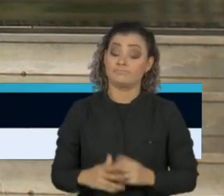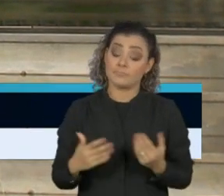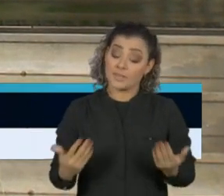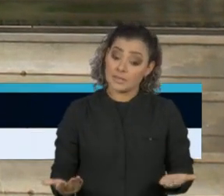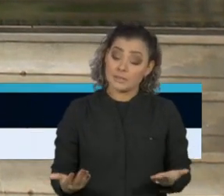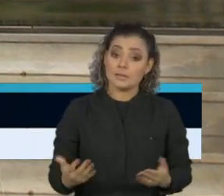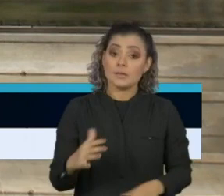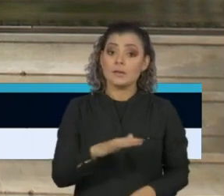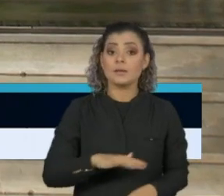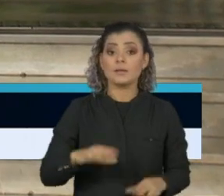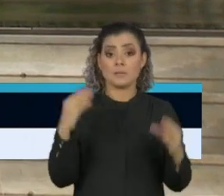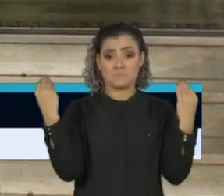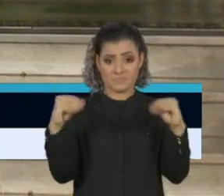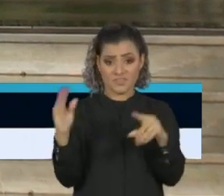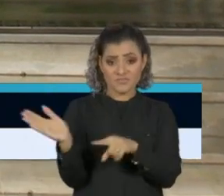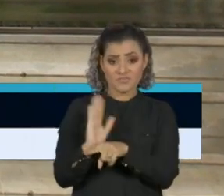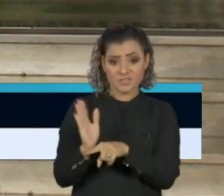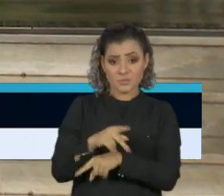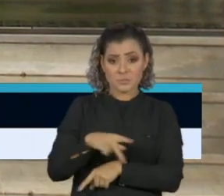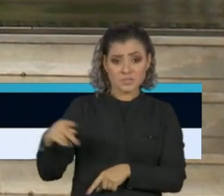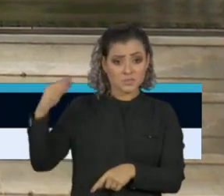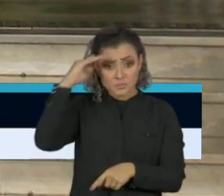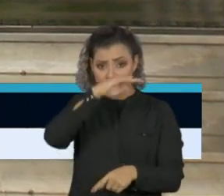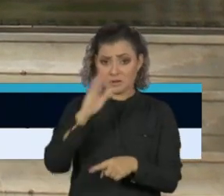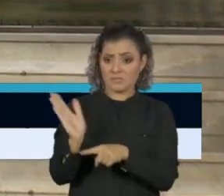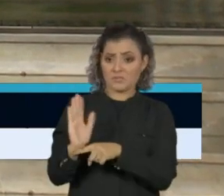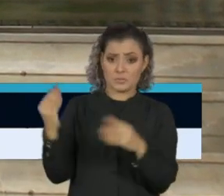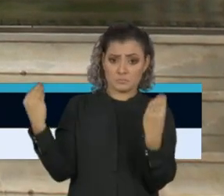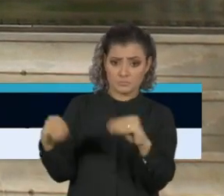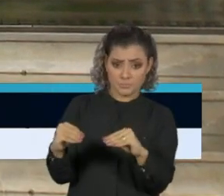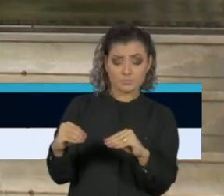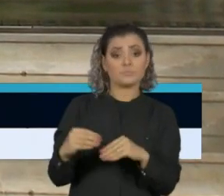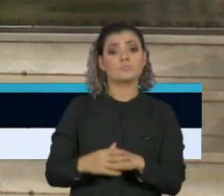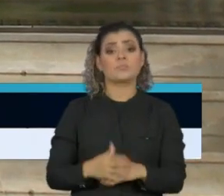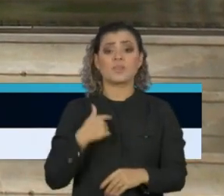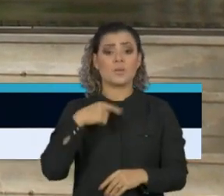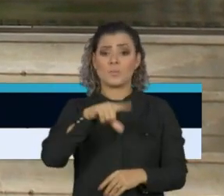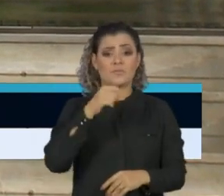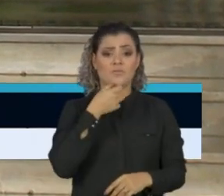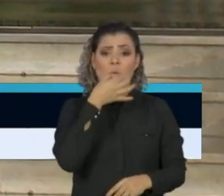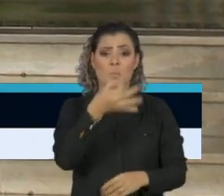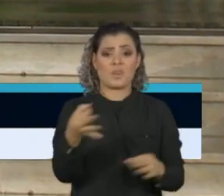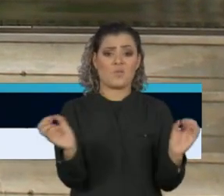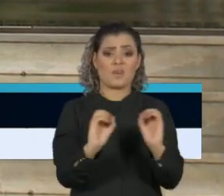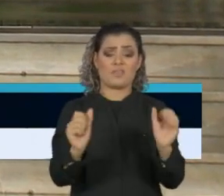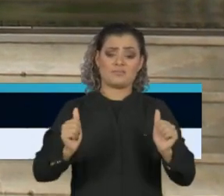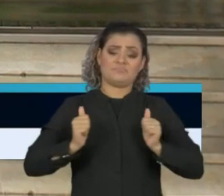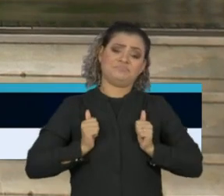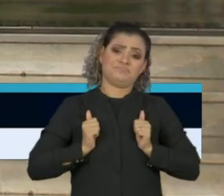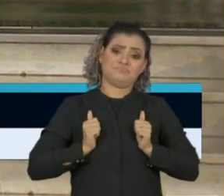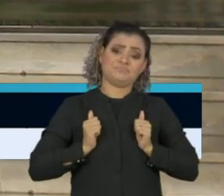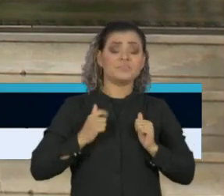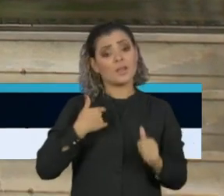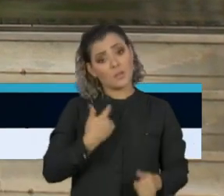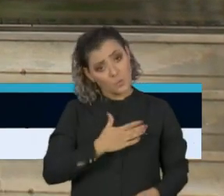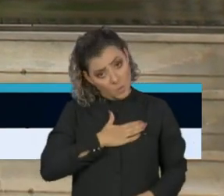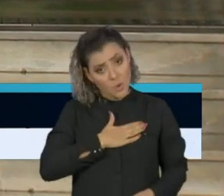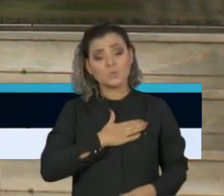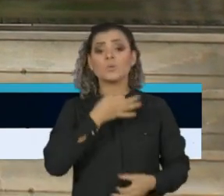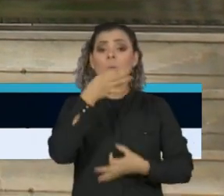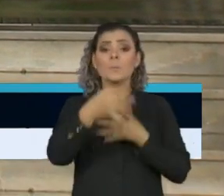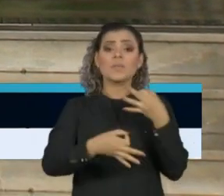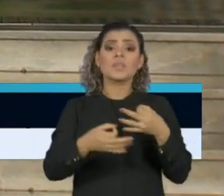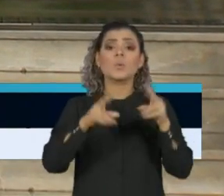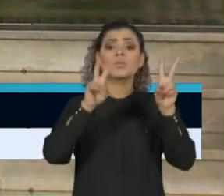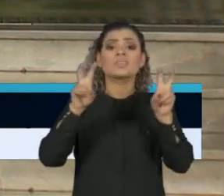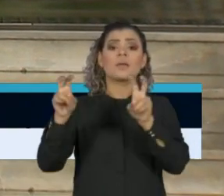à postagem do presidente Jair Bolsonaro, eu prefiro não comentar. Eu gosto aqui de comentar as coisas